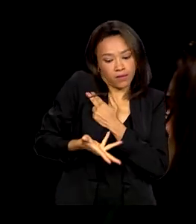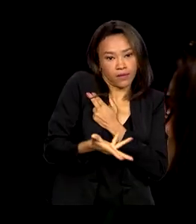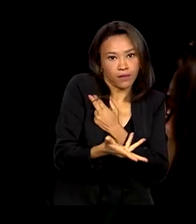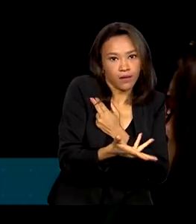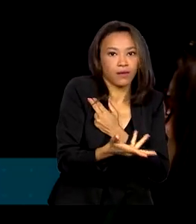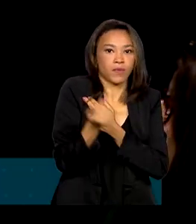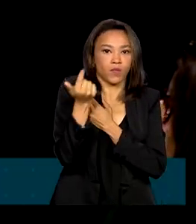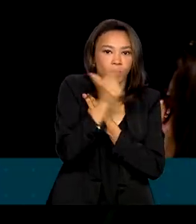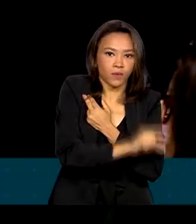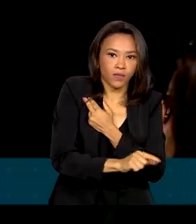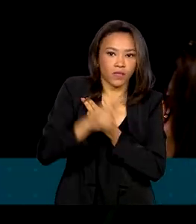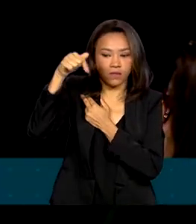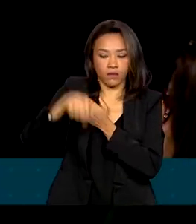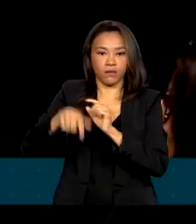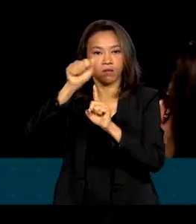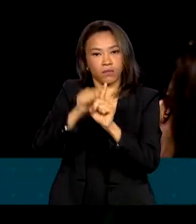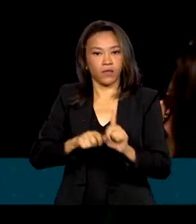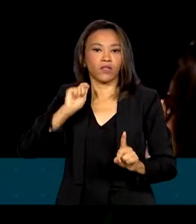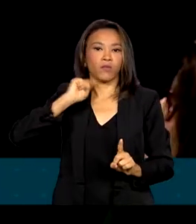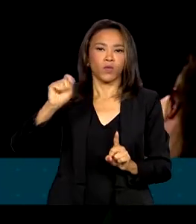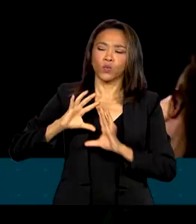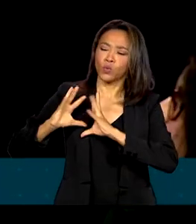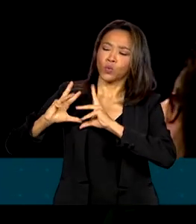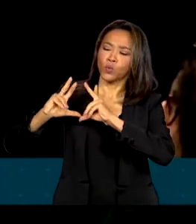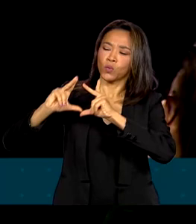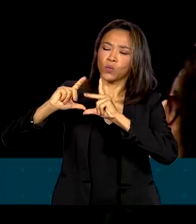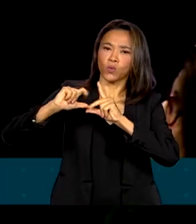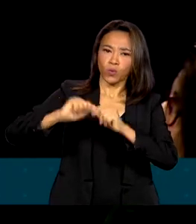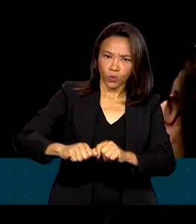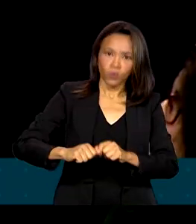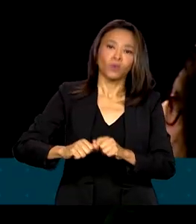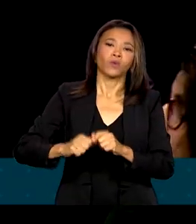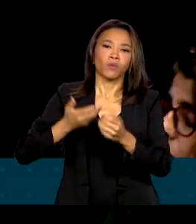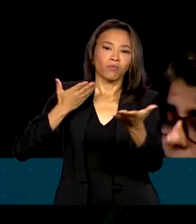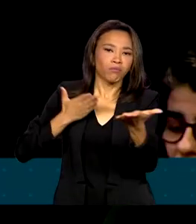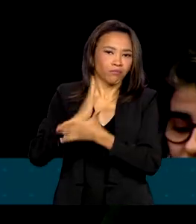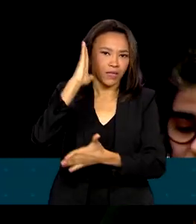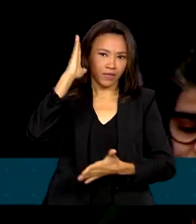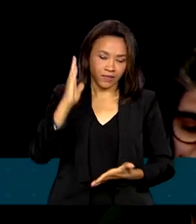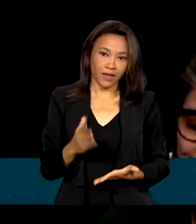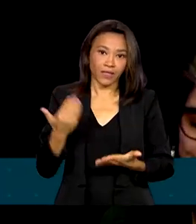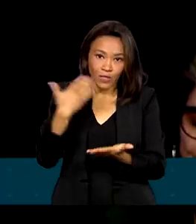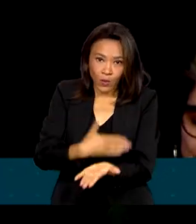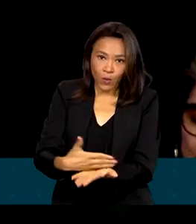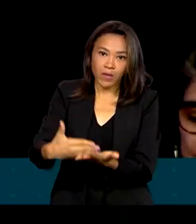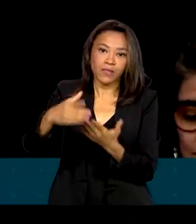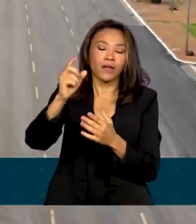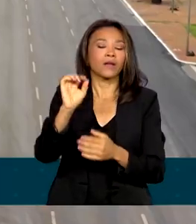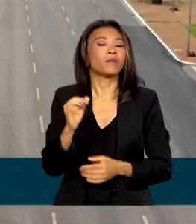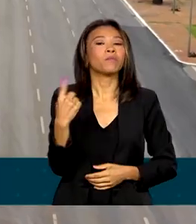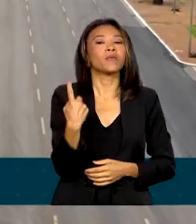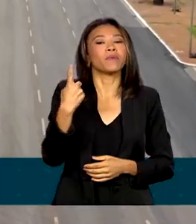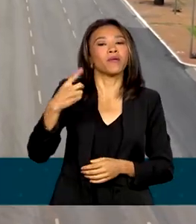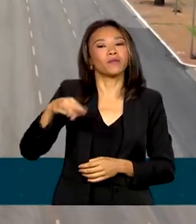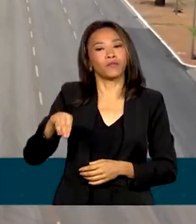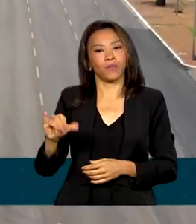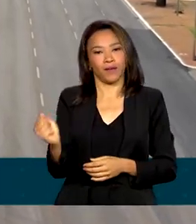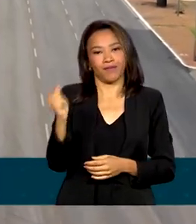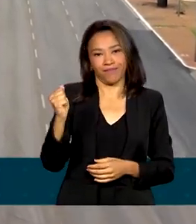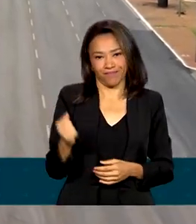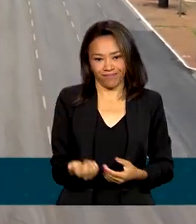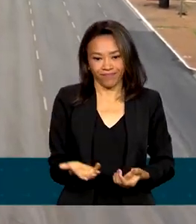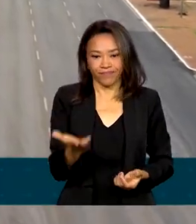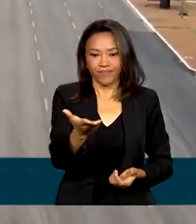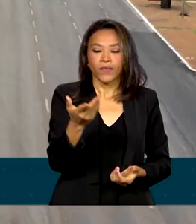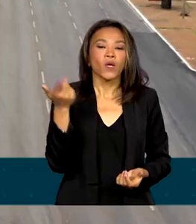para que a gente consiga, nesse mês de abril, ter tudo aprovado, para poder implementar a partir de 1º de maio, sem nenhuma dúvida. O acordo só foi